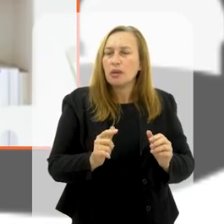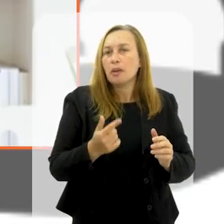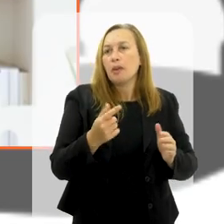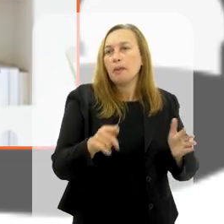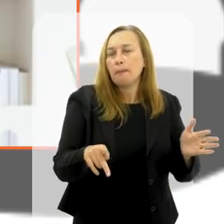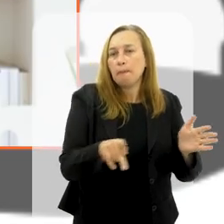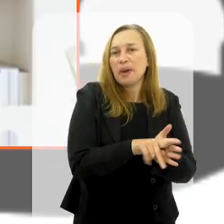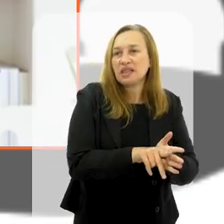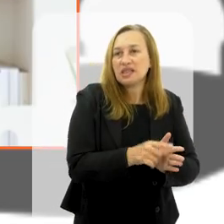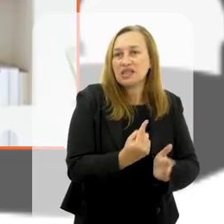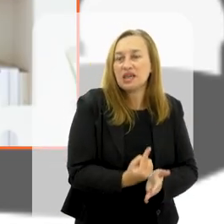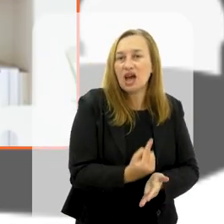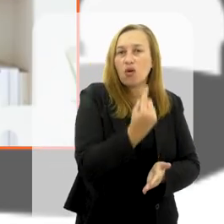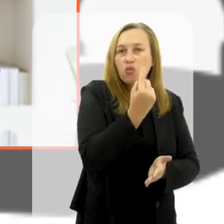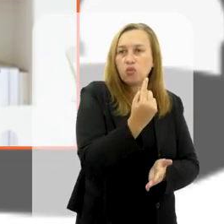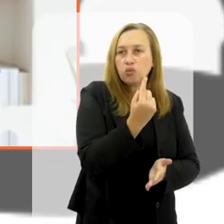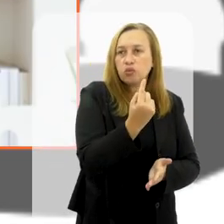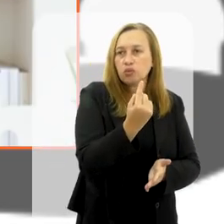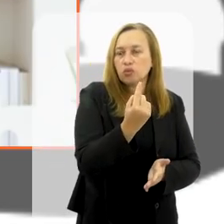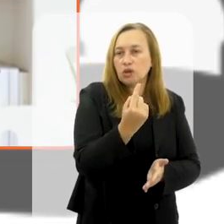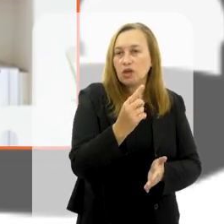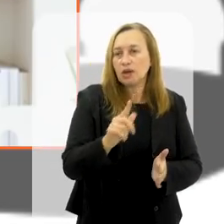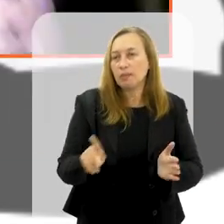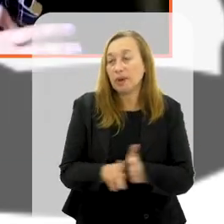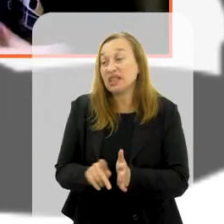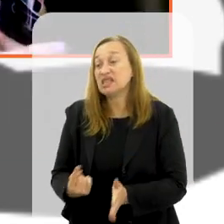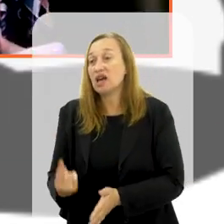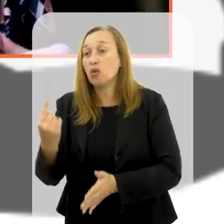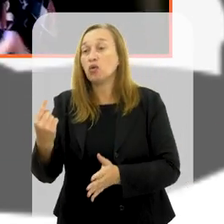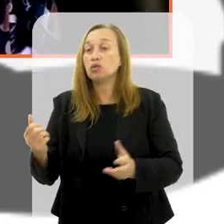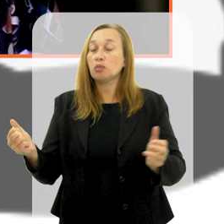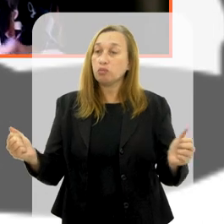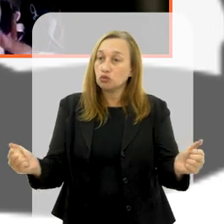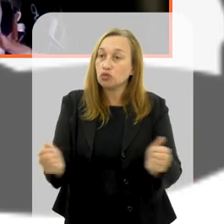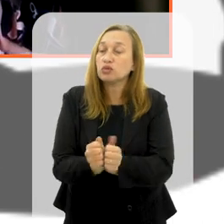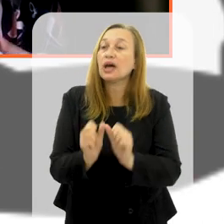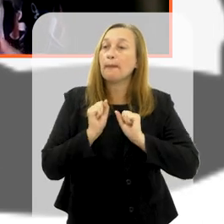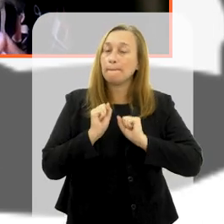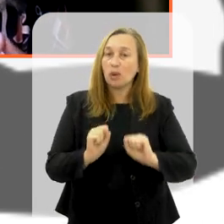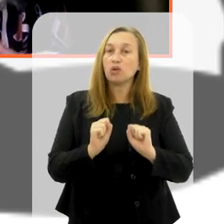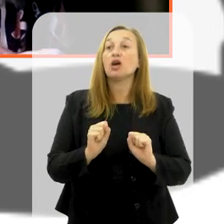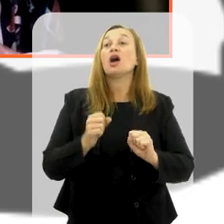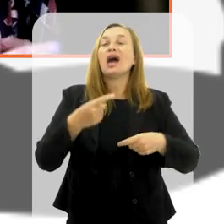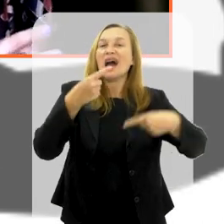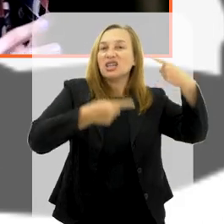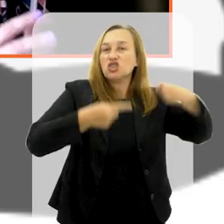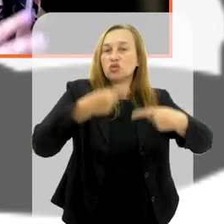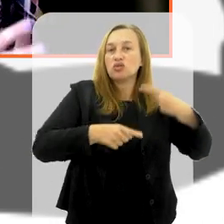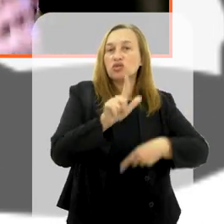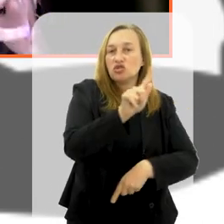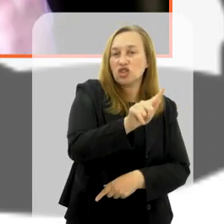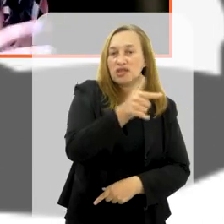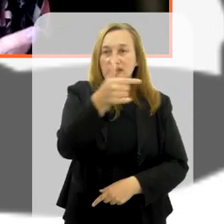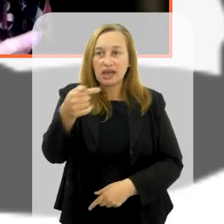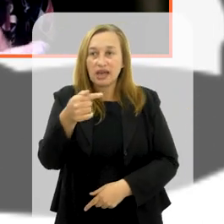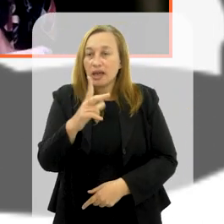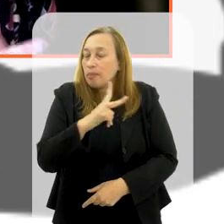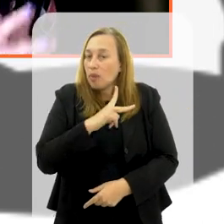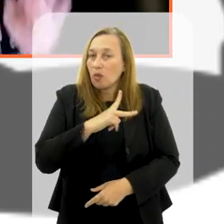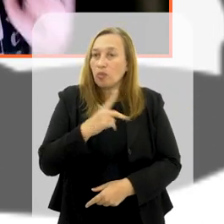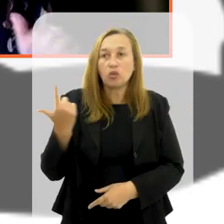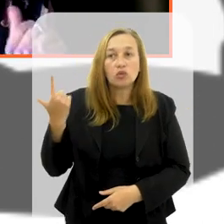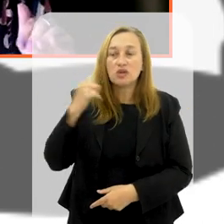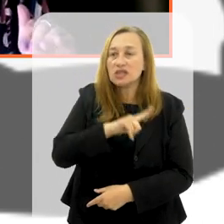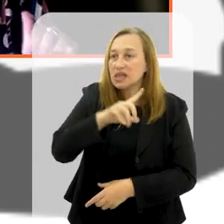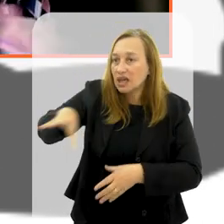G7 ou do G20 ou um sobrepõe o outro? Porque as discussões do G7 são discussões próprias.